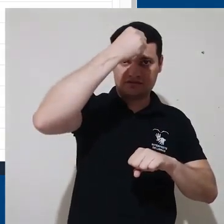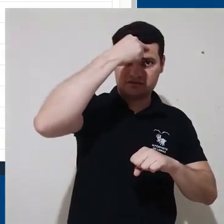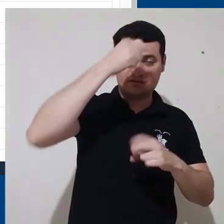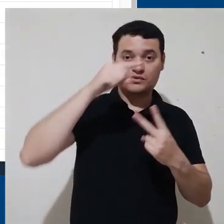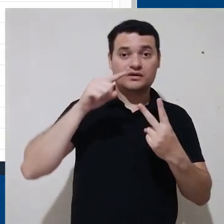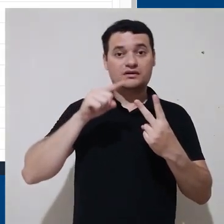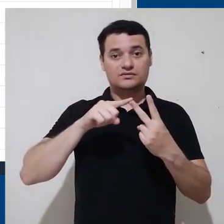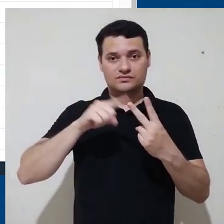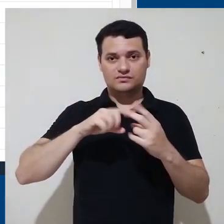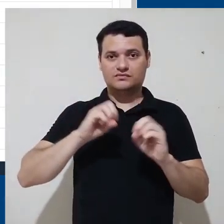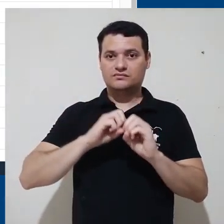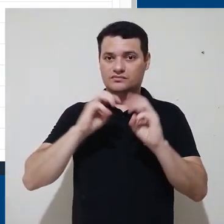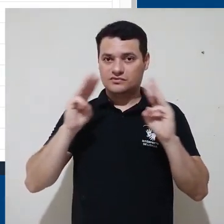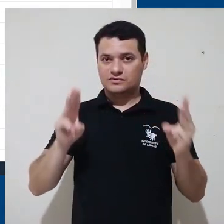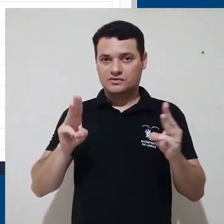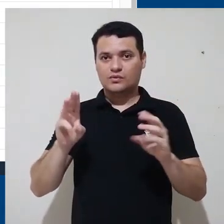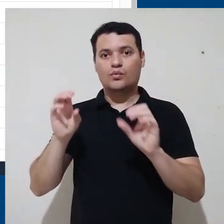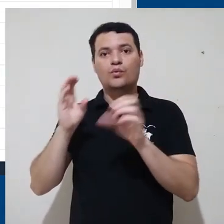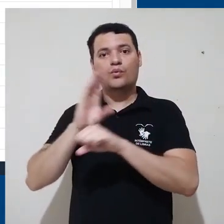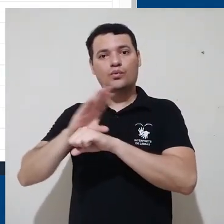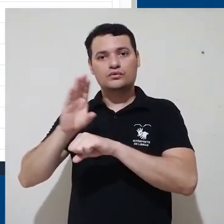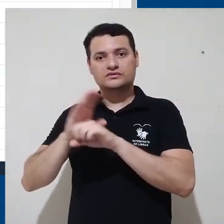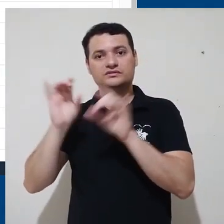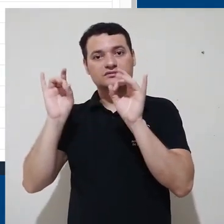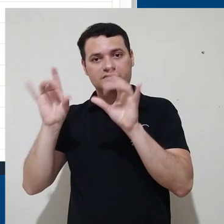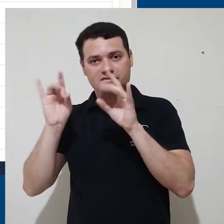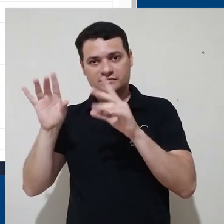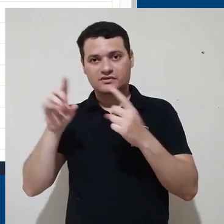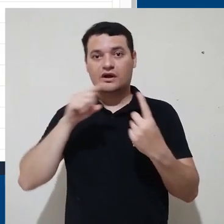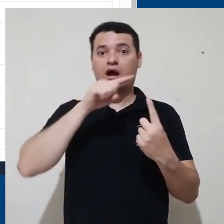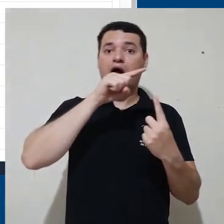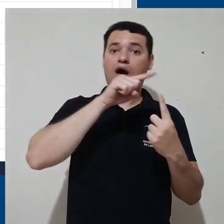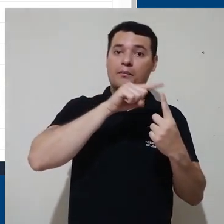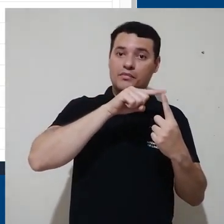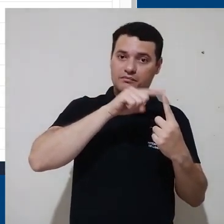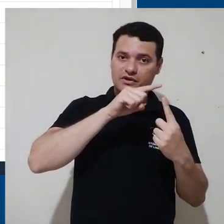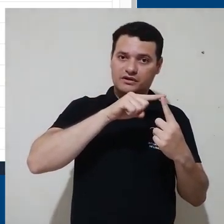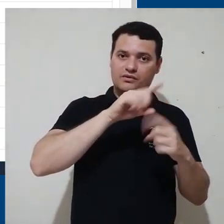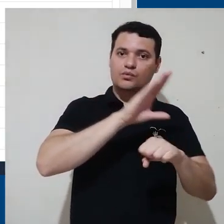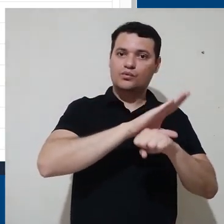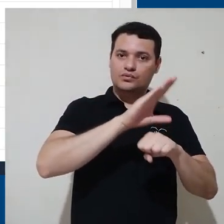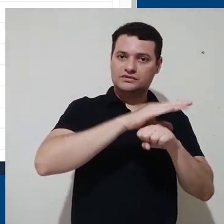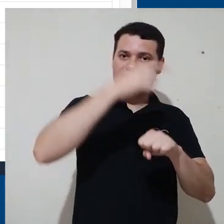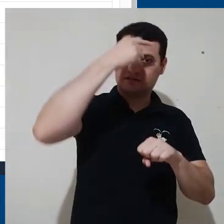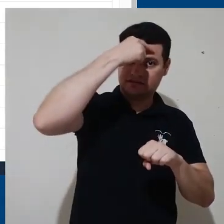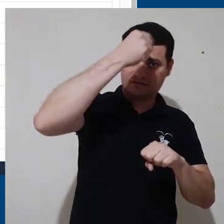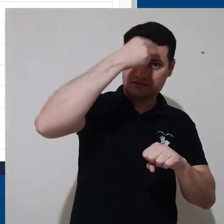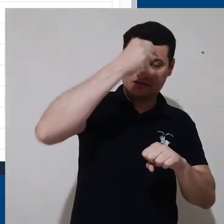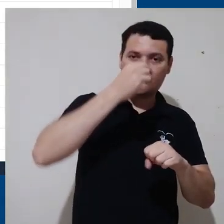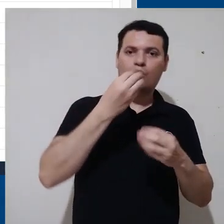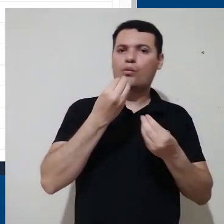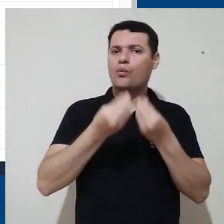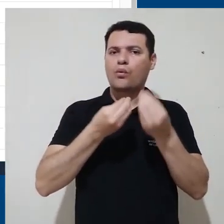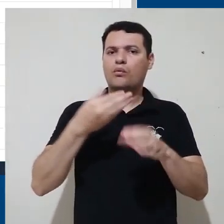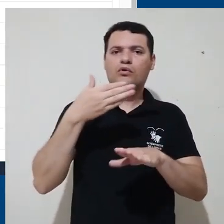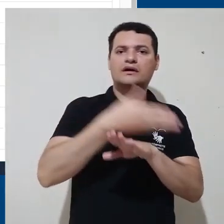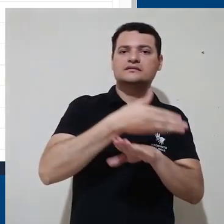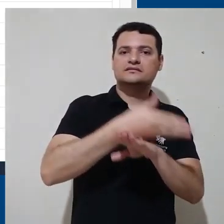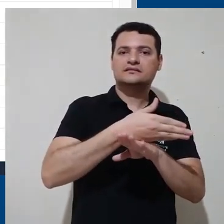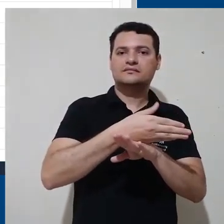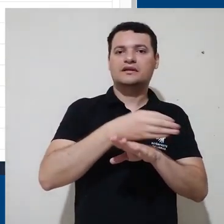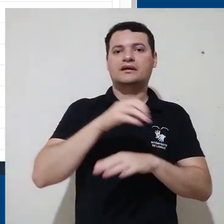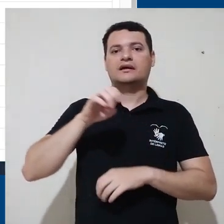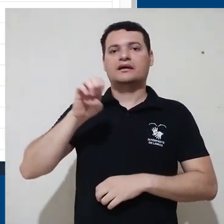plataforma para os cursos de especialização. A primeira plataforma dos cursos de graduação pode ser acessada pelo